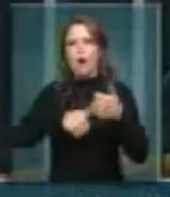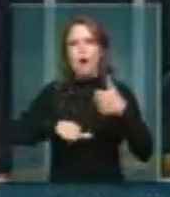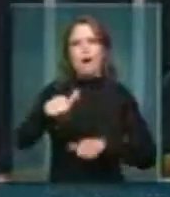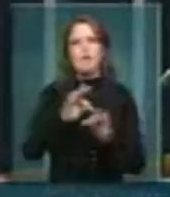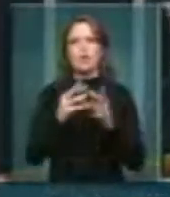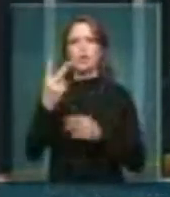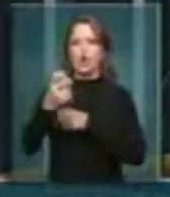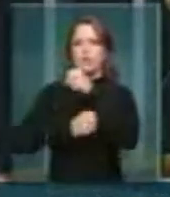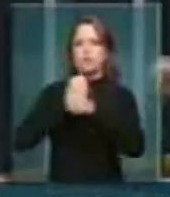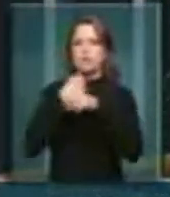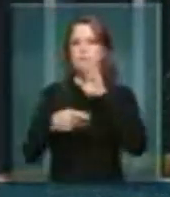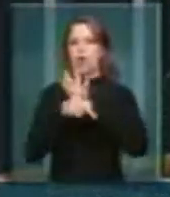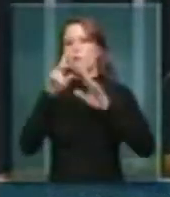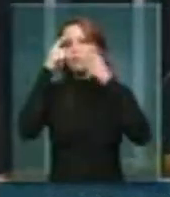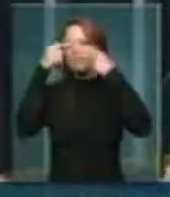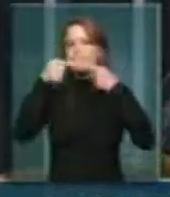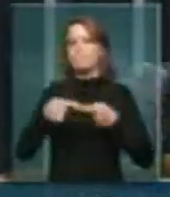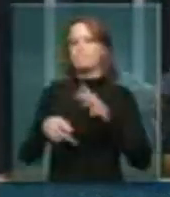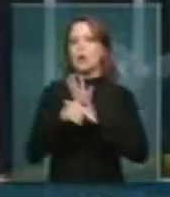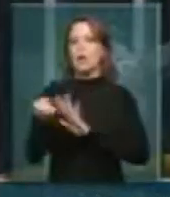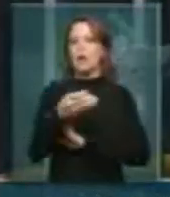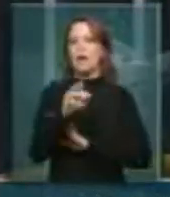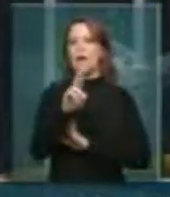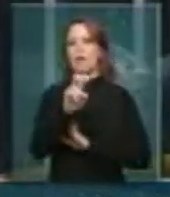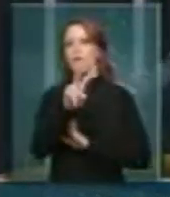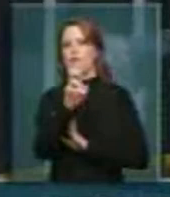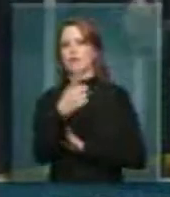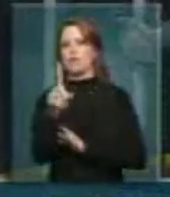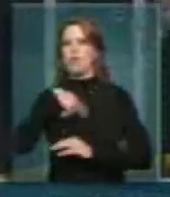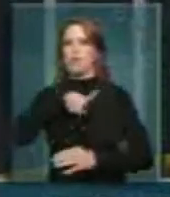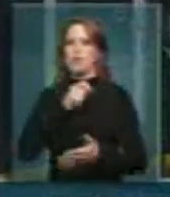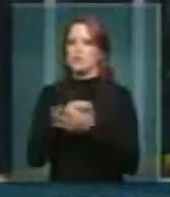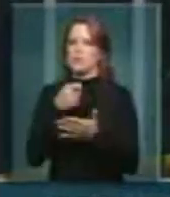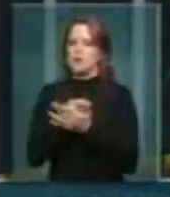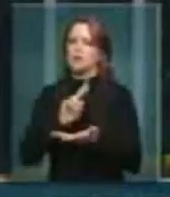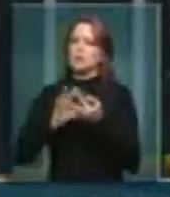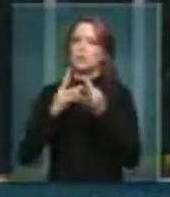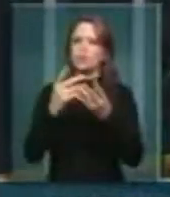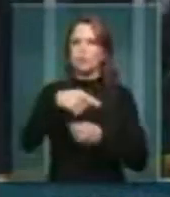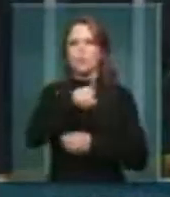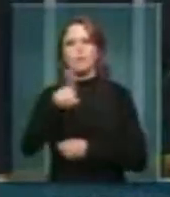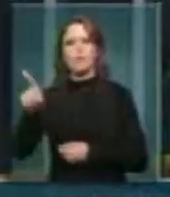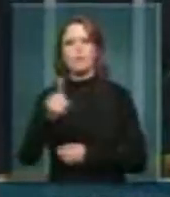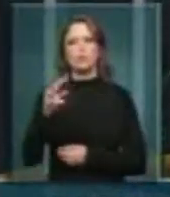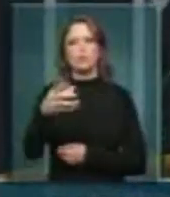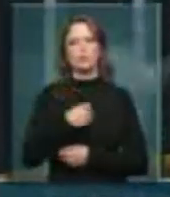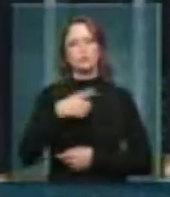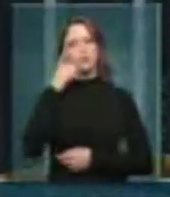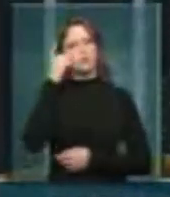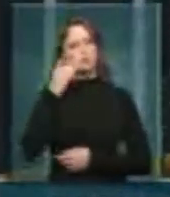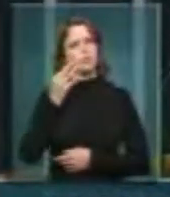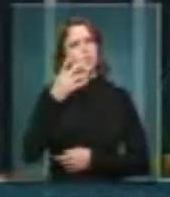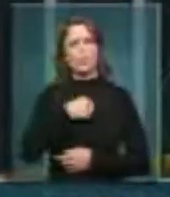anos, a conveniência da renovação. Este é o nosso dever. Este é o dever das senhoras e dos senhores parlamentares.